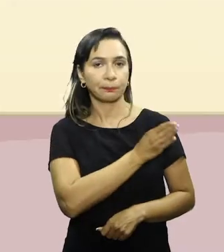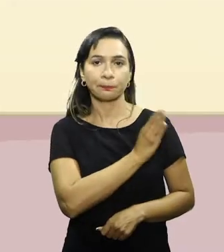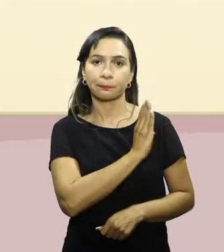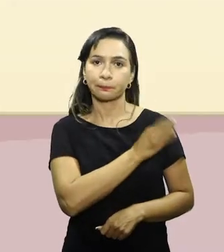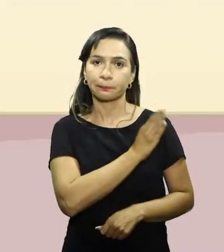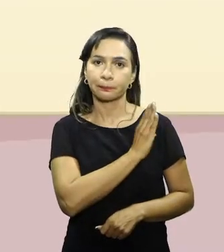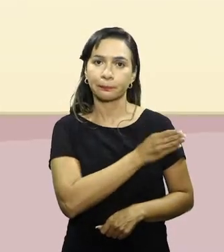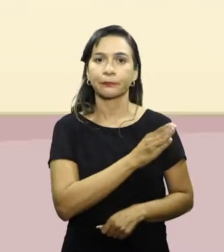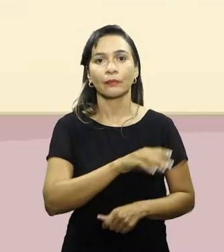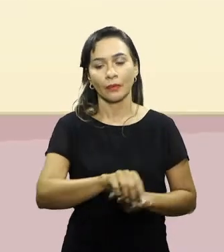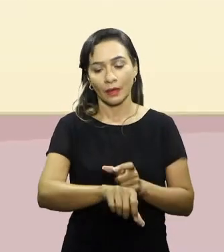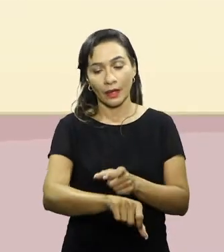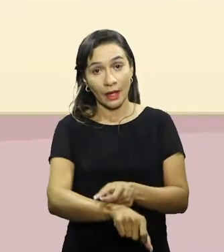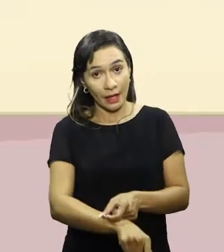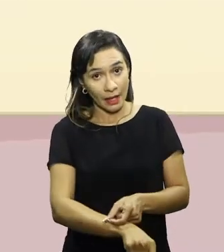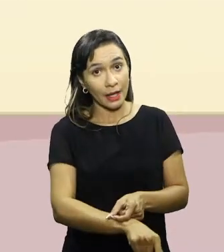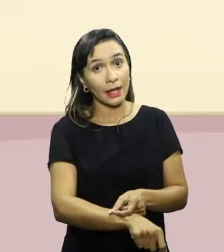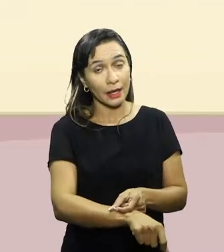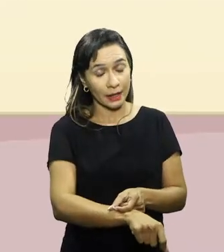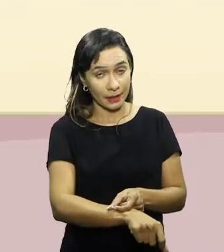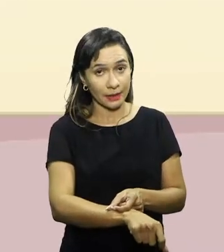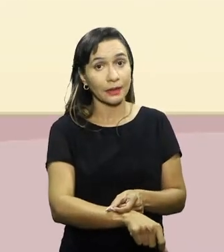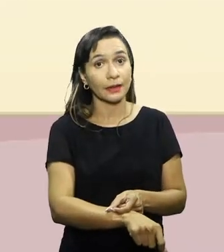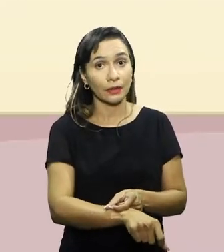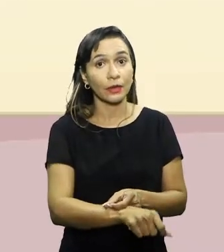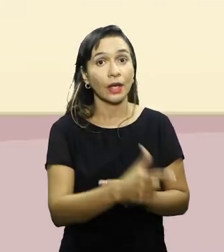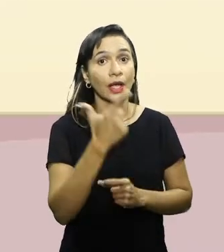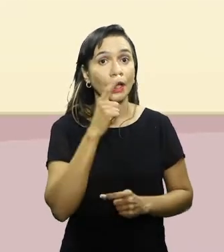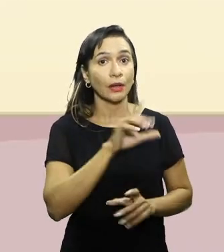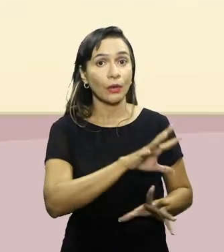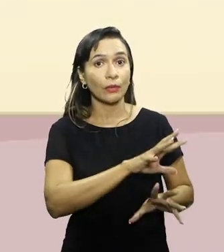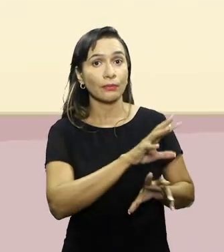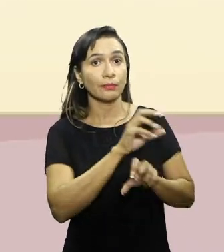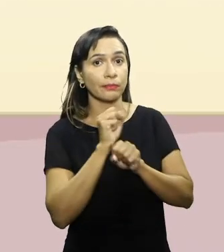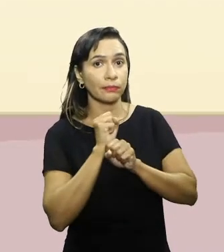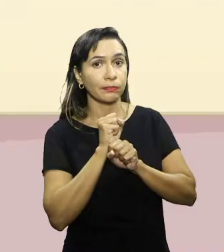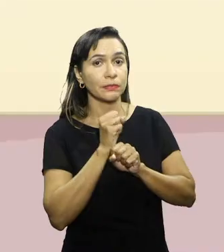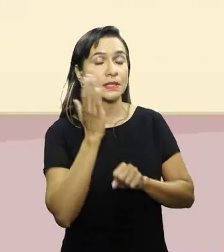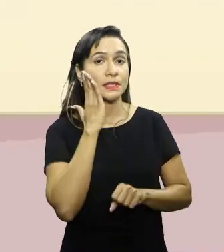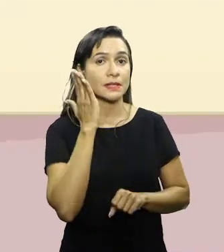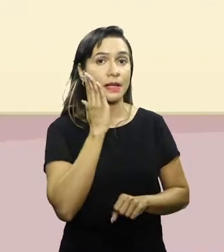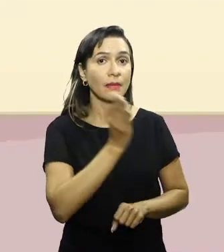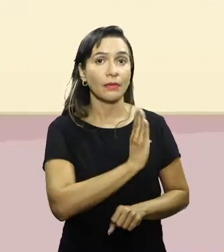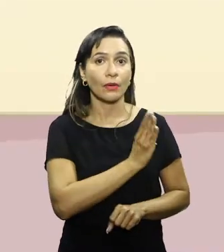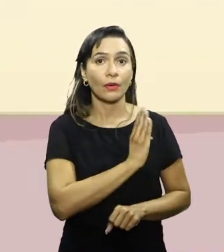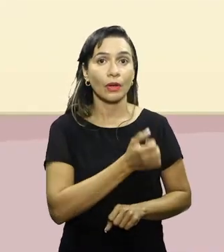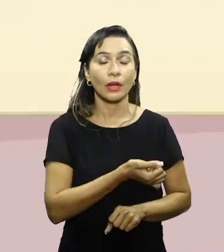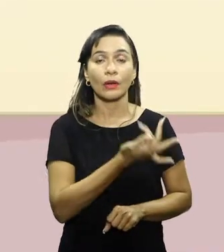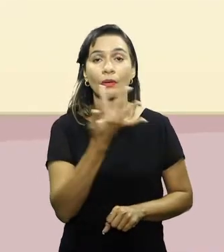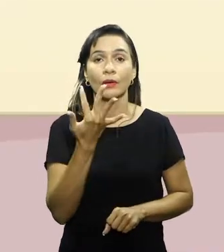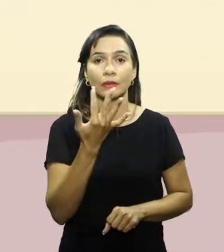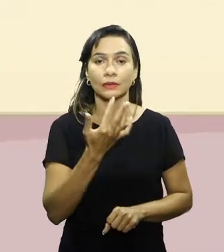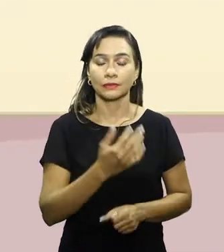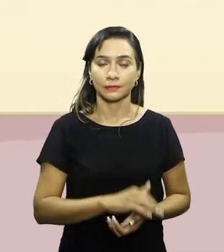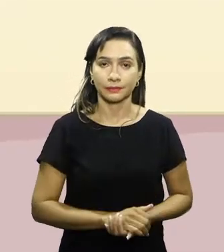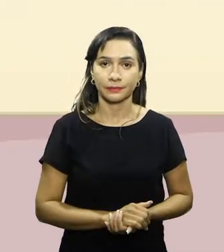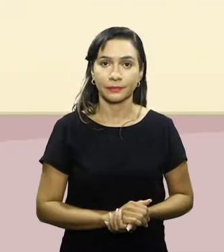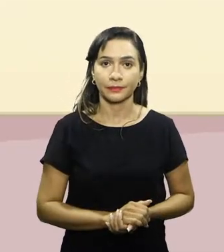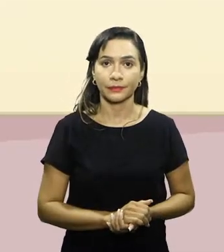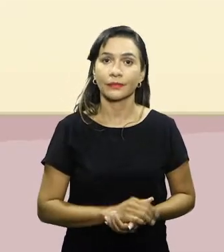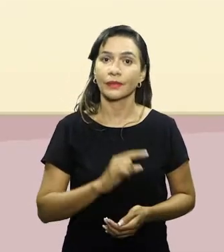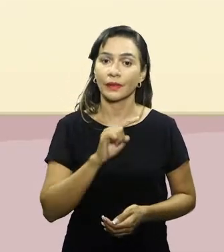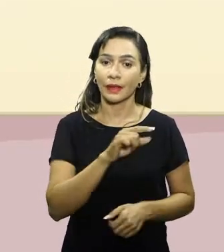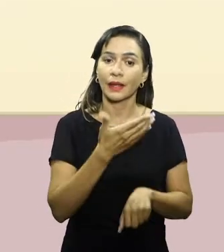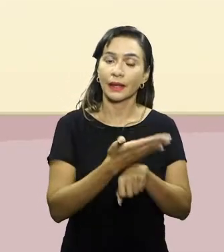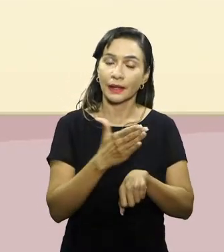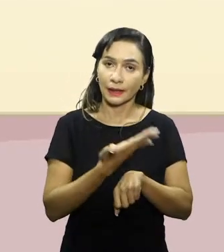relógios, certo? Que vem com sensores que captam a frequência do coração e passam essa informação para o relógio, seja, durante